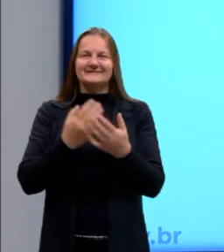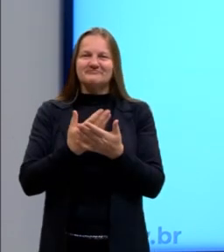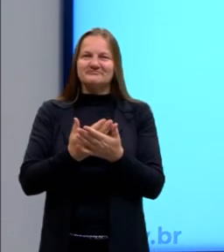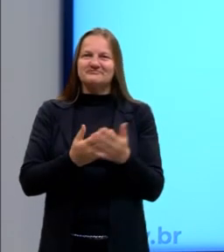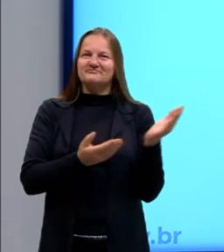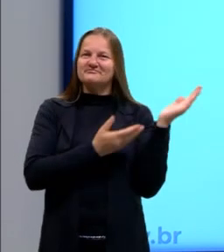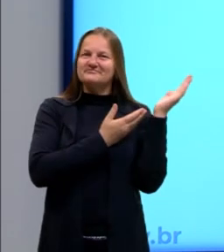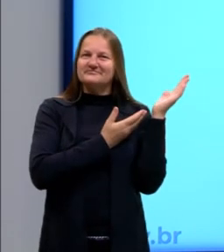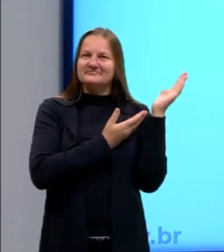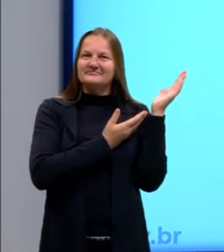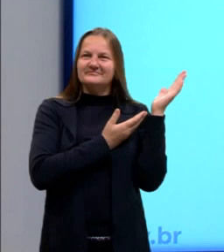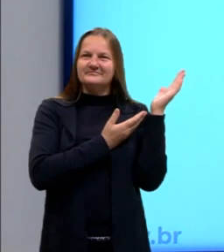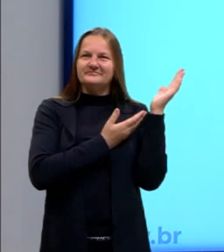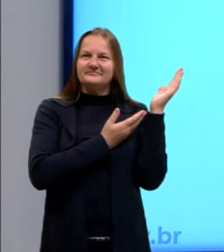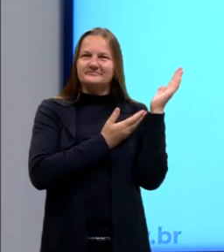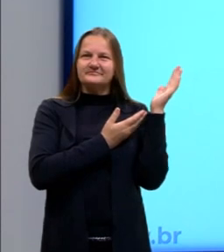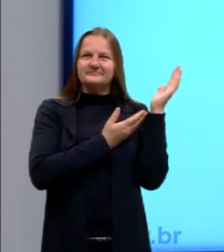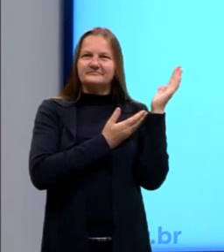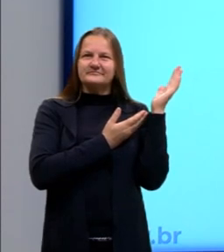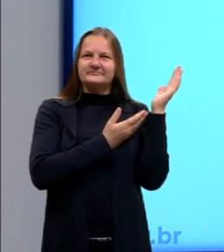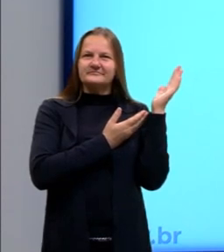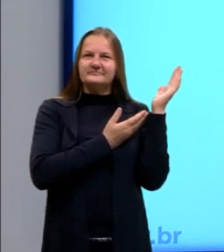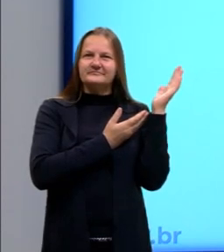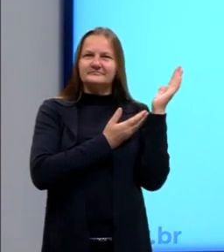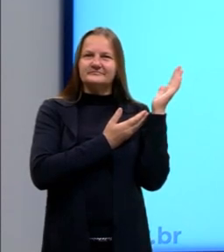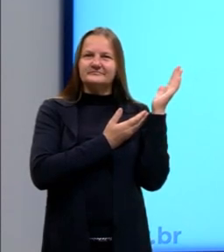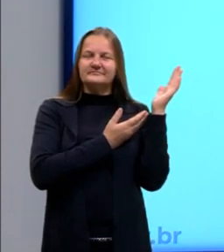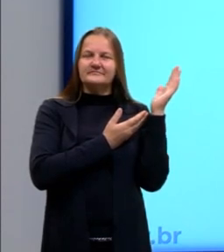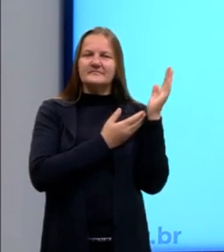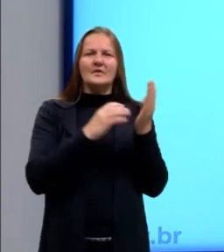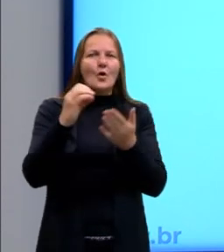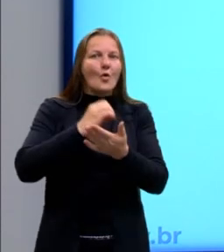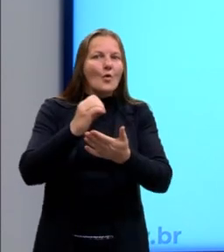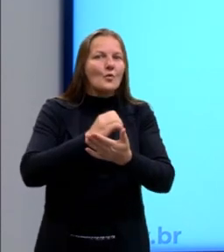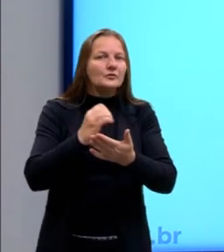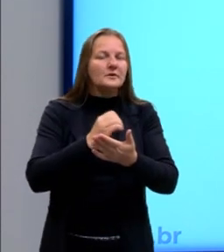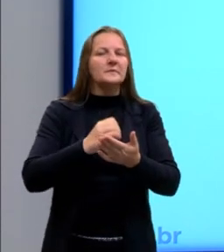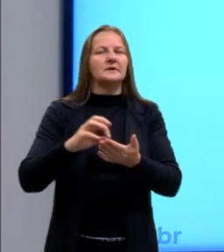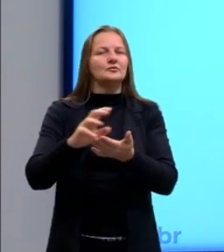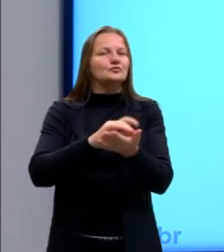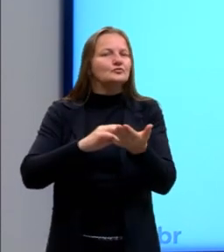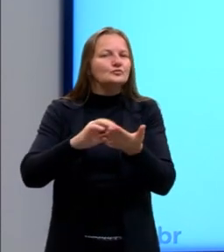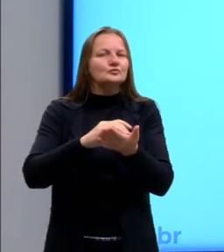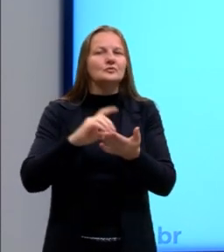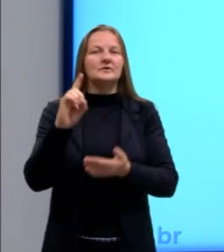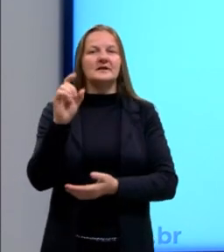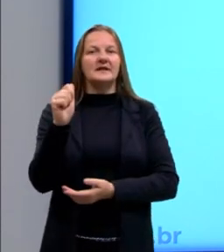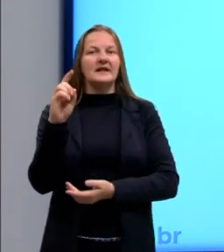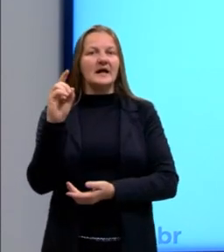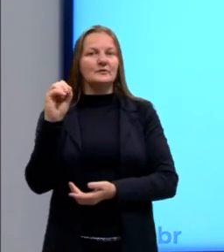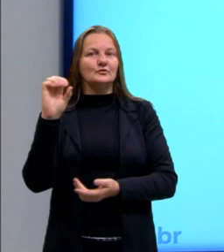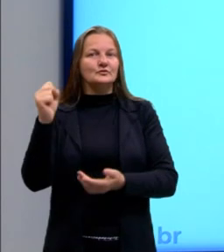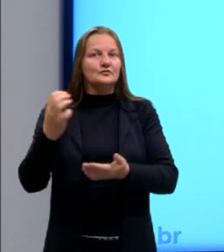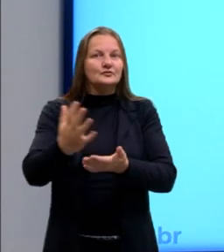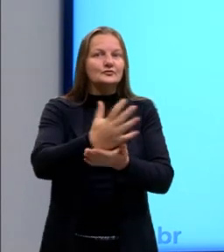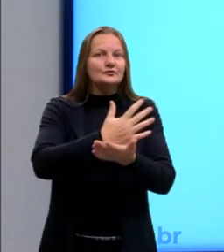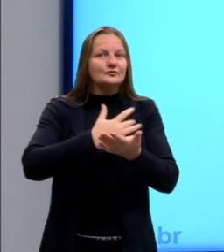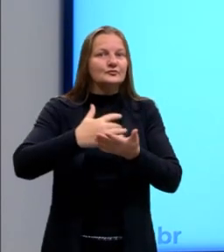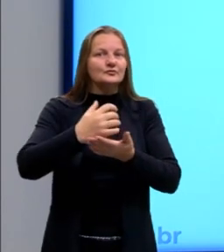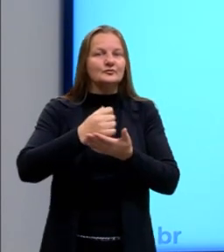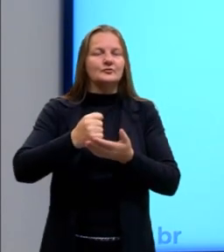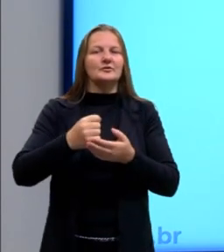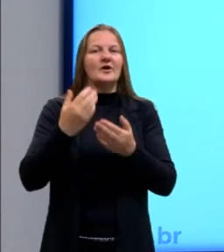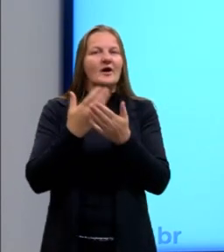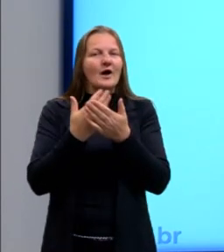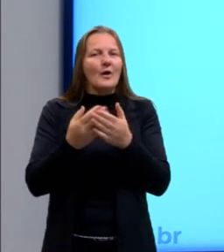temos ali então essa questão de orçamento, de dados, né? Onde nós vamos então entrar um pouco na